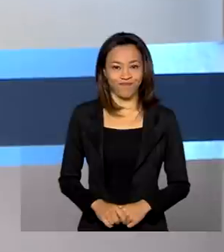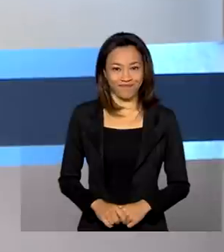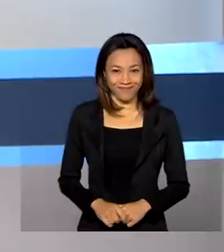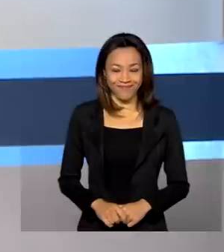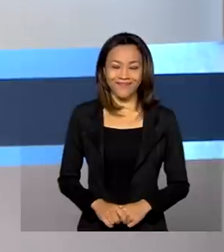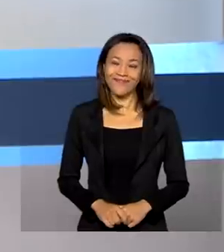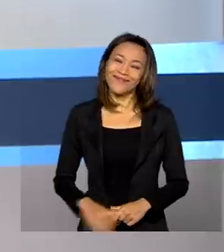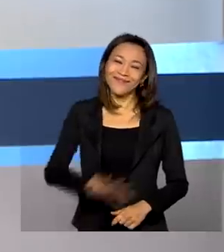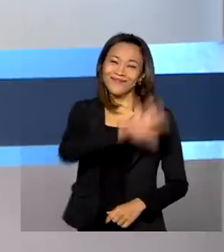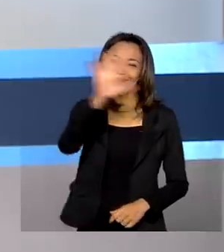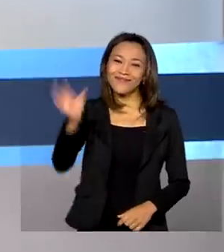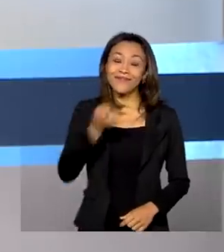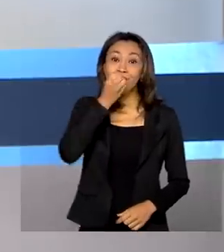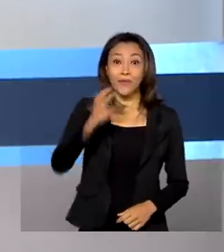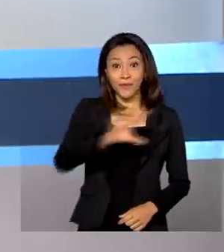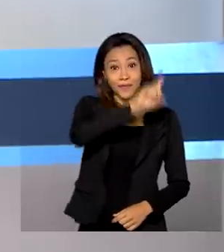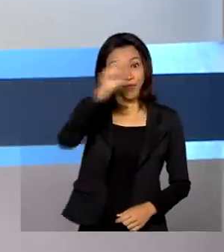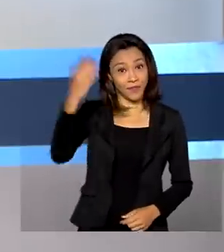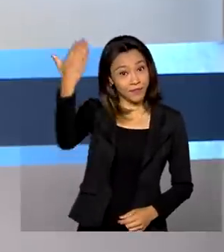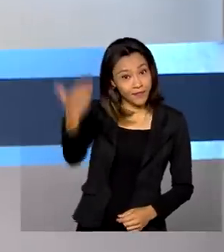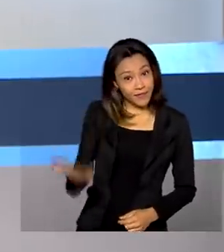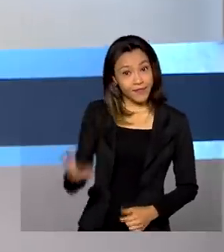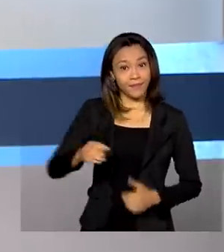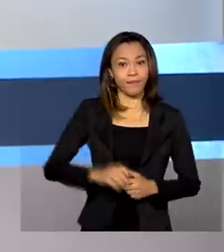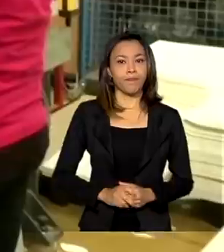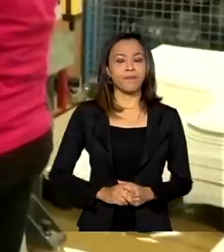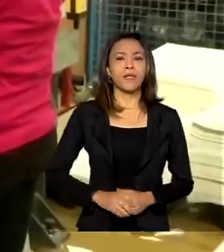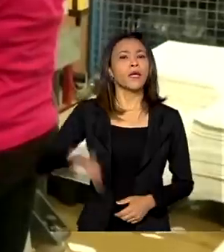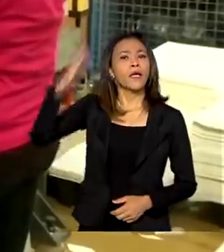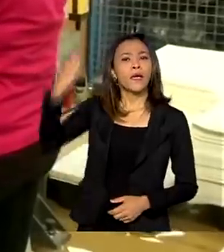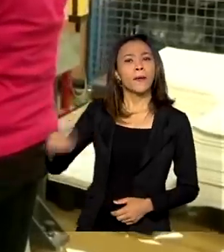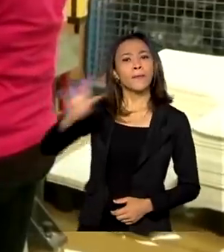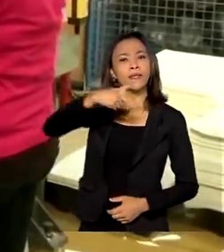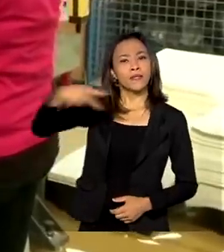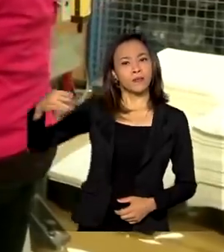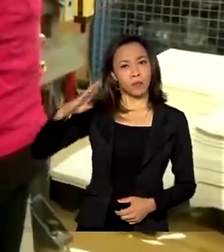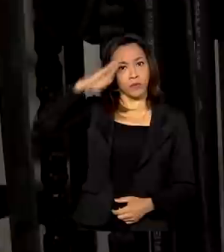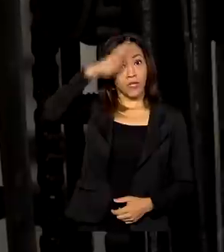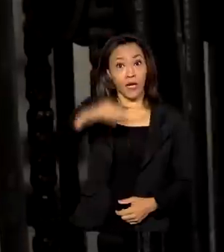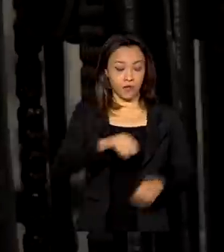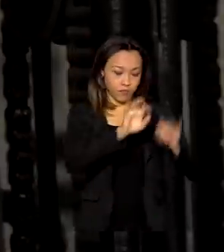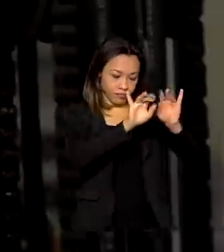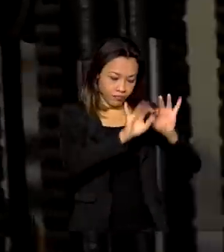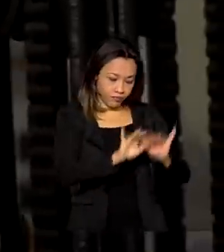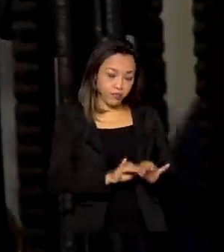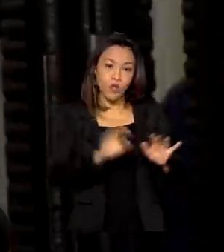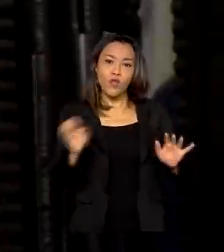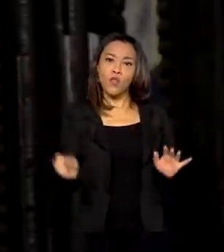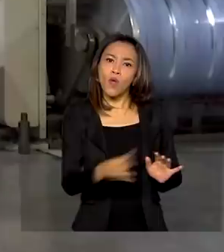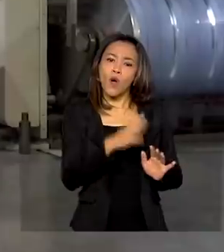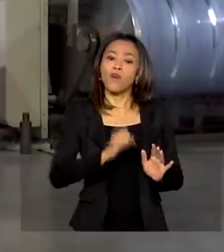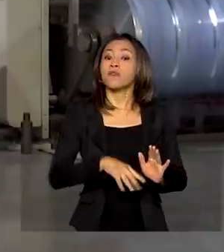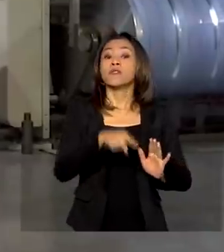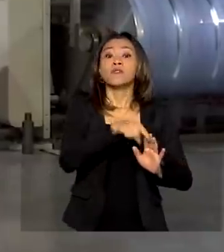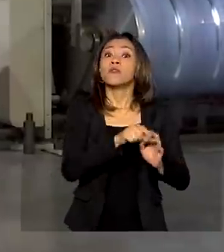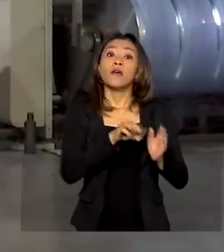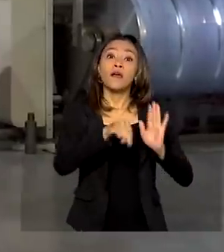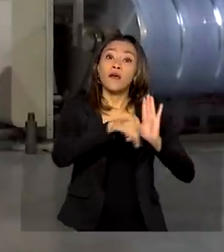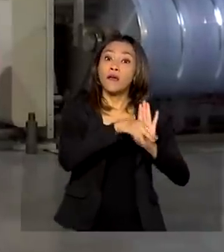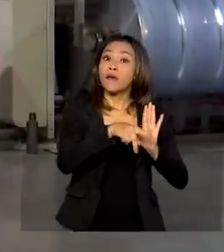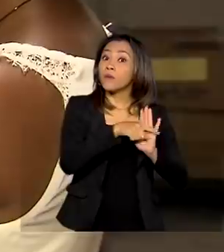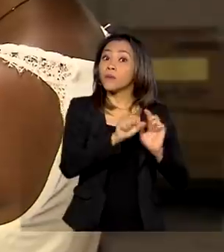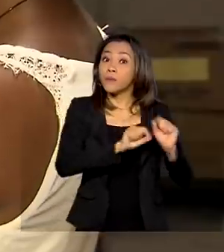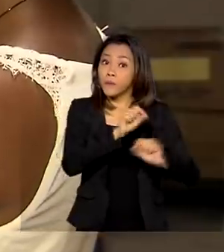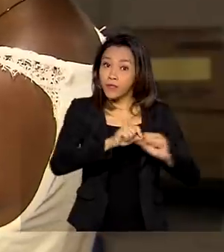Olá, bom dia pra você. Presidente Jair Bolsonaro edita novas medidas trabalhistas para preservar